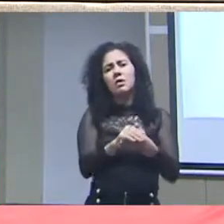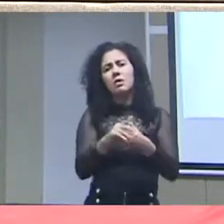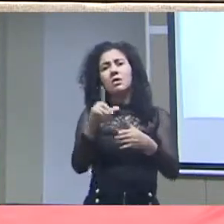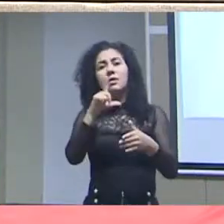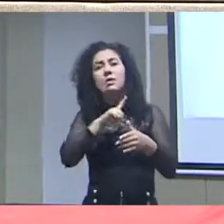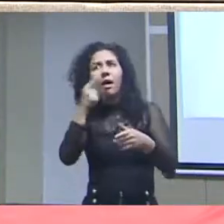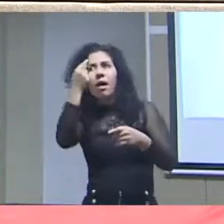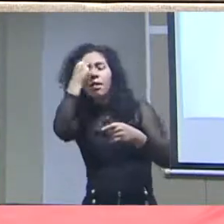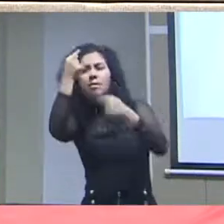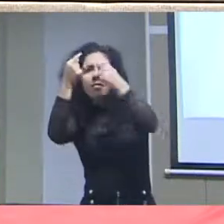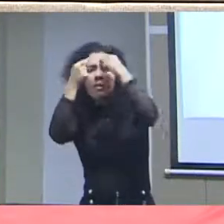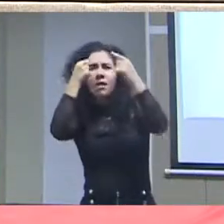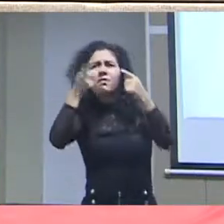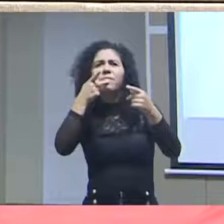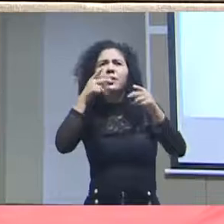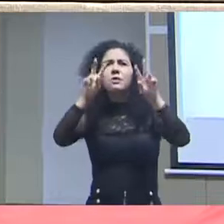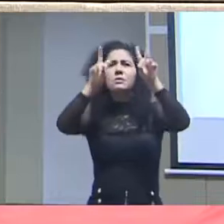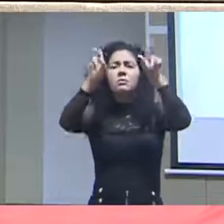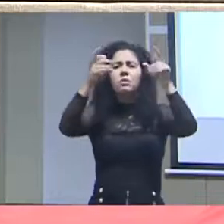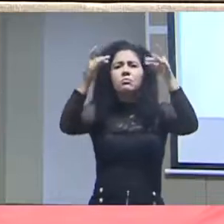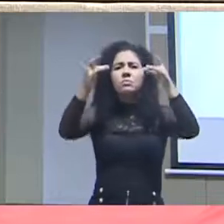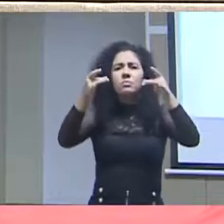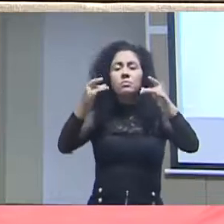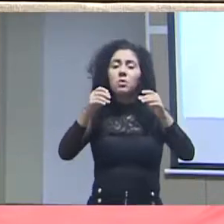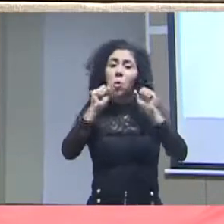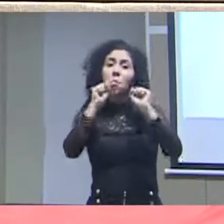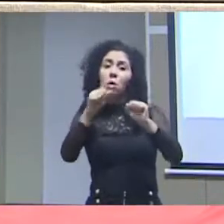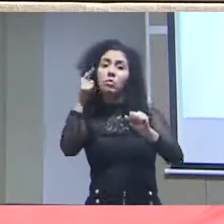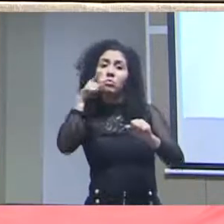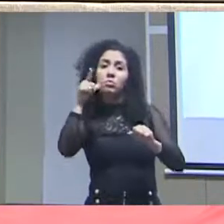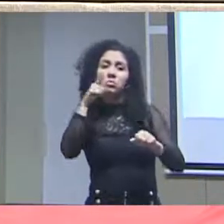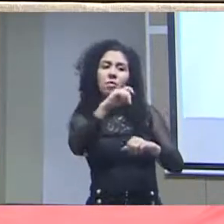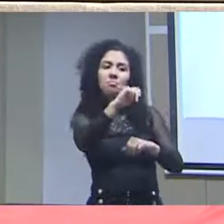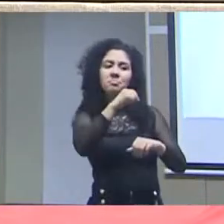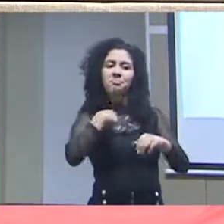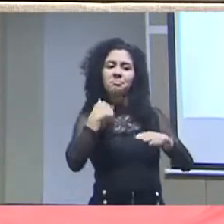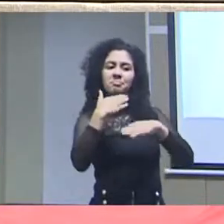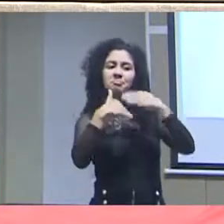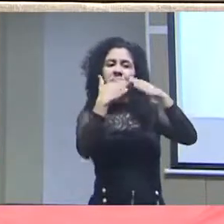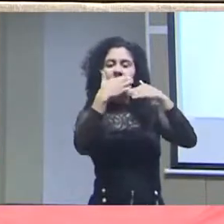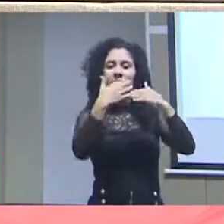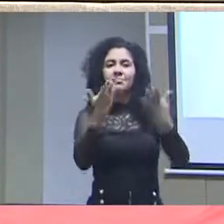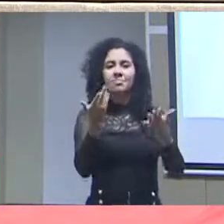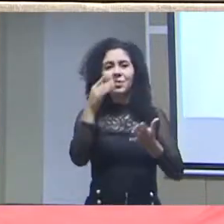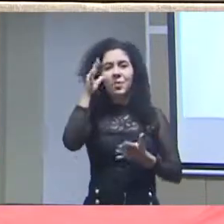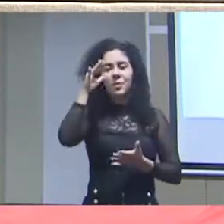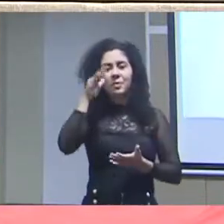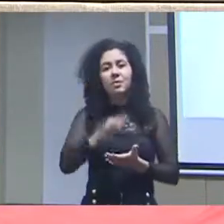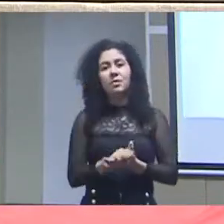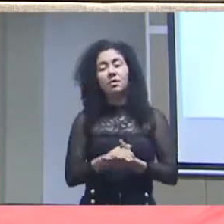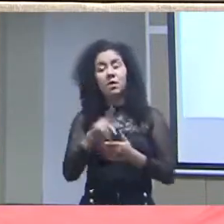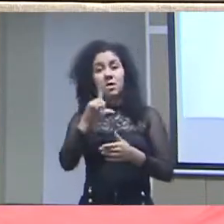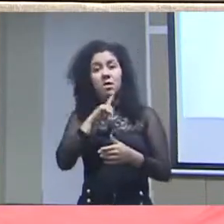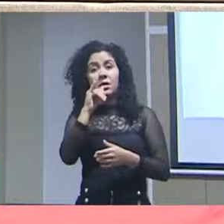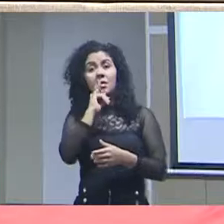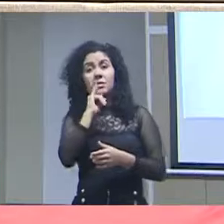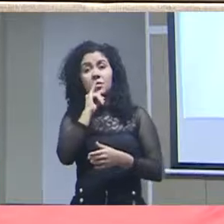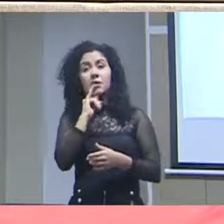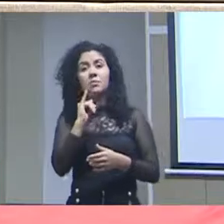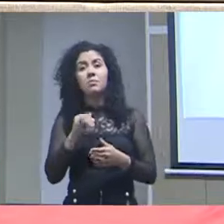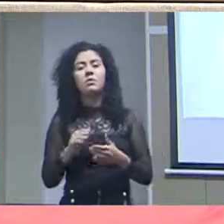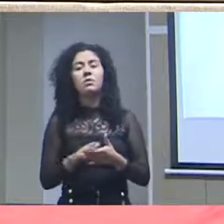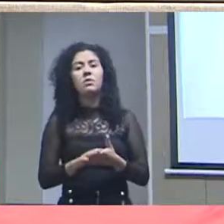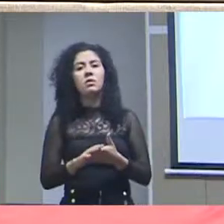ideias muito específicas sobre os dados, podem ser beneficiadas com aquilo. Então, nós temos exemplos de situações